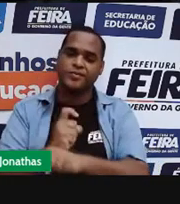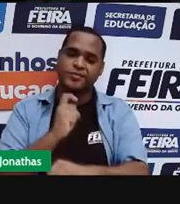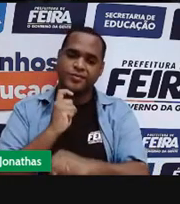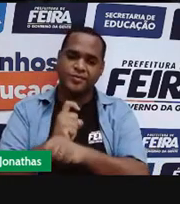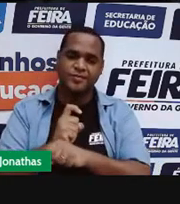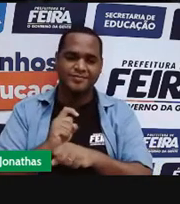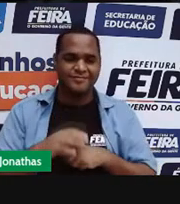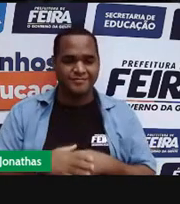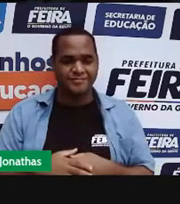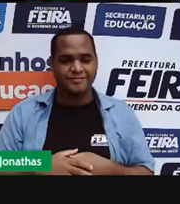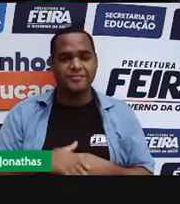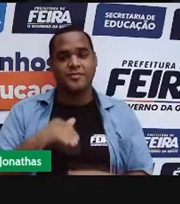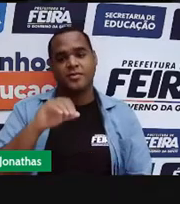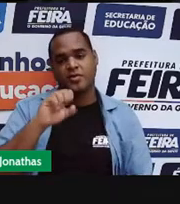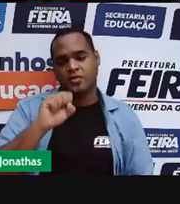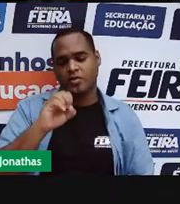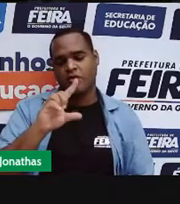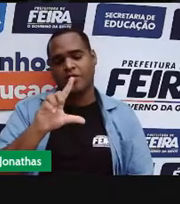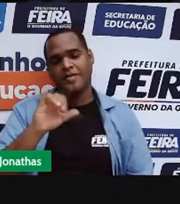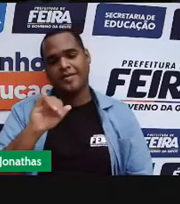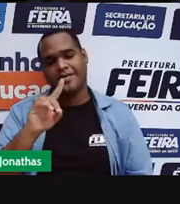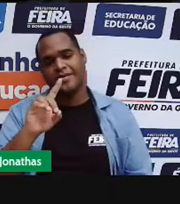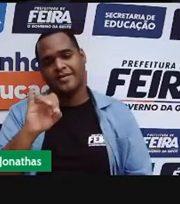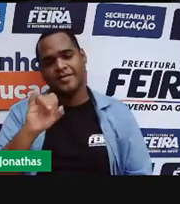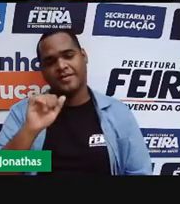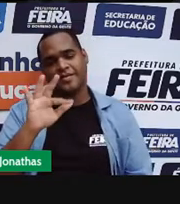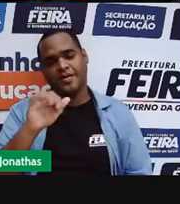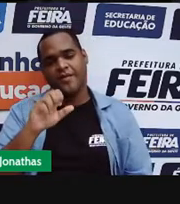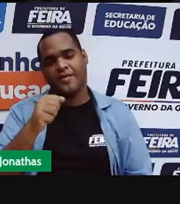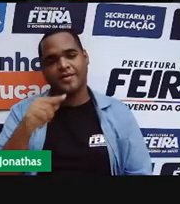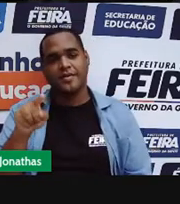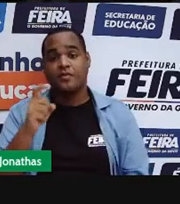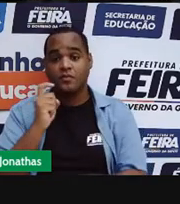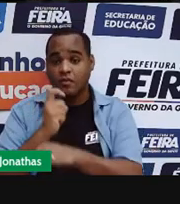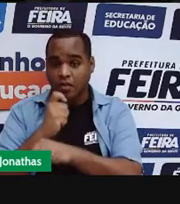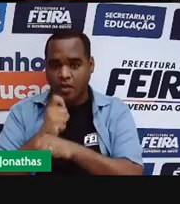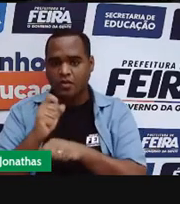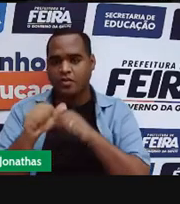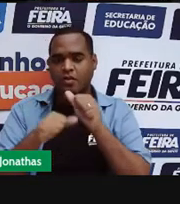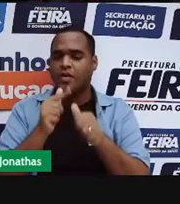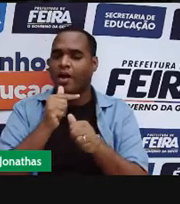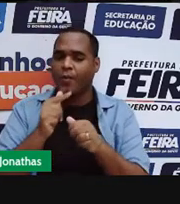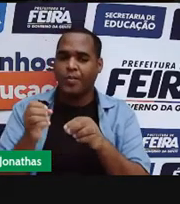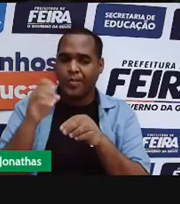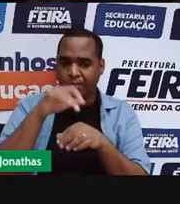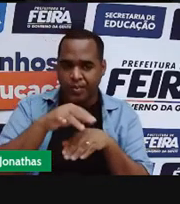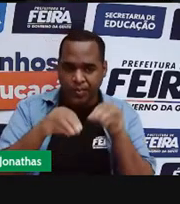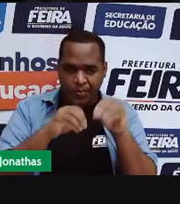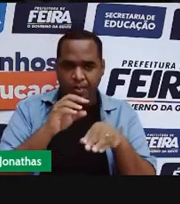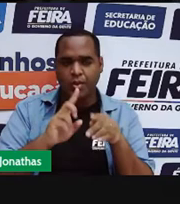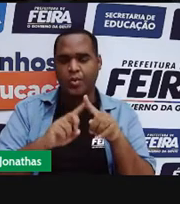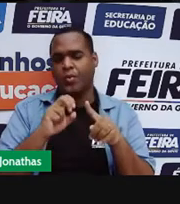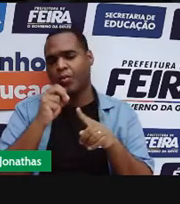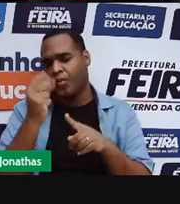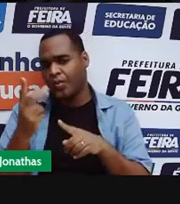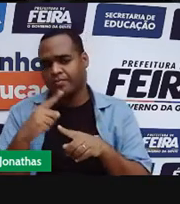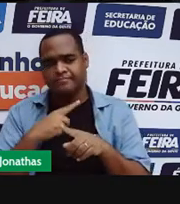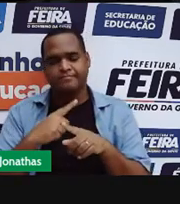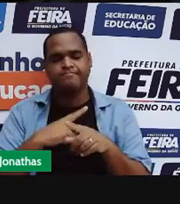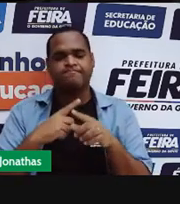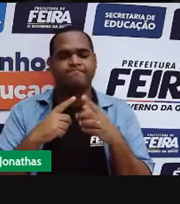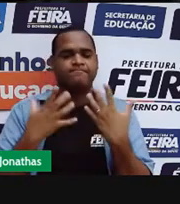a gente chama de solidificação. É quando a gente pega a cuba de gelo, enche de água e bota no congelador. Ou quando a gente pega uma